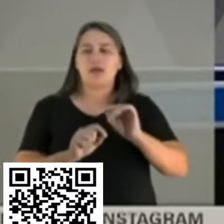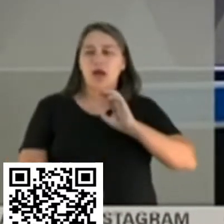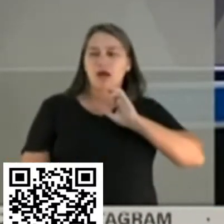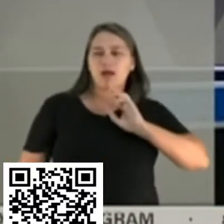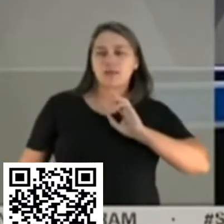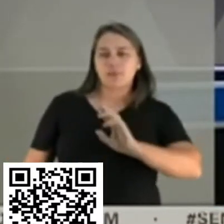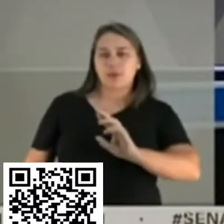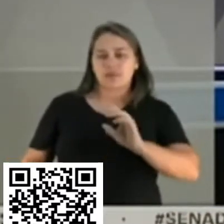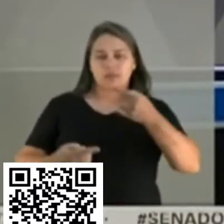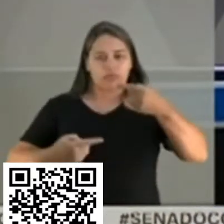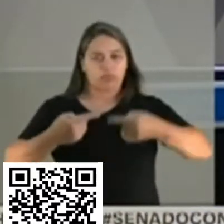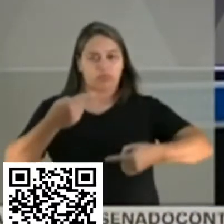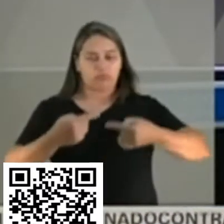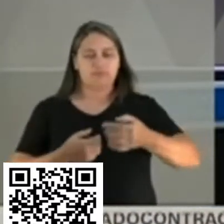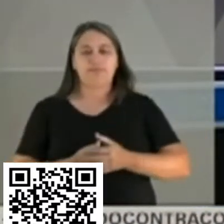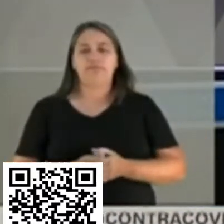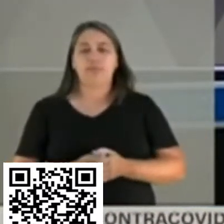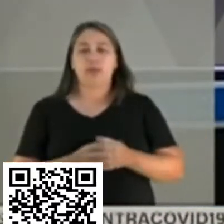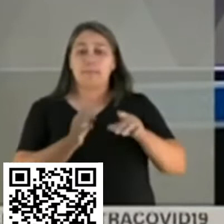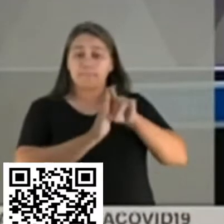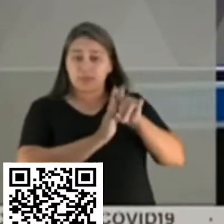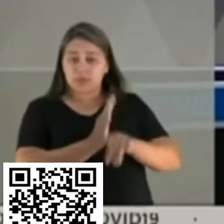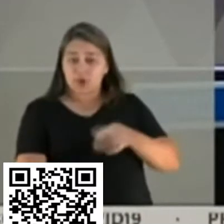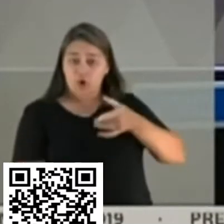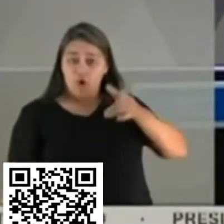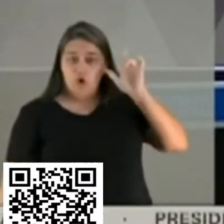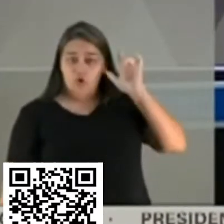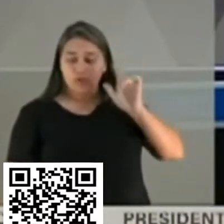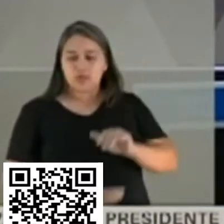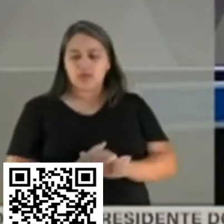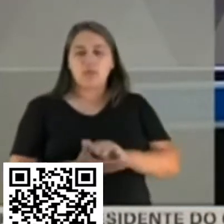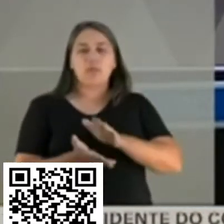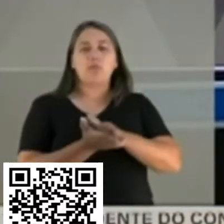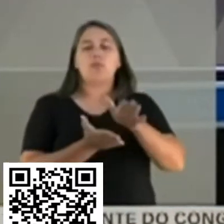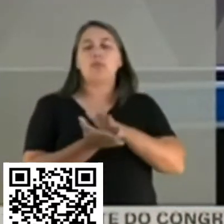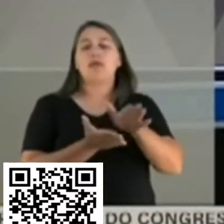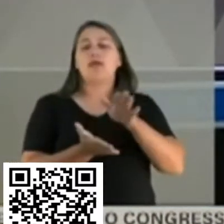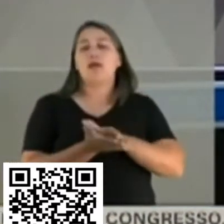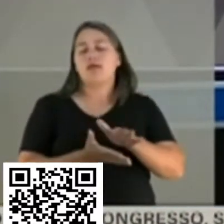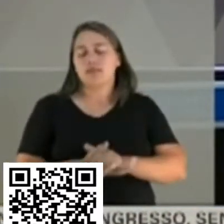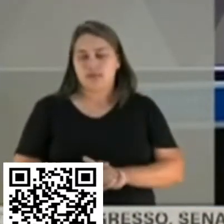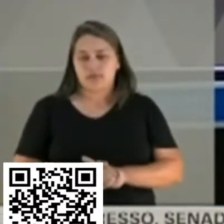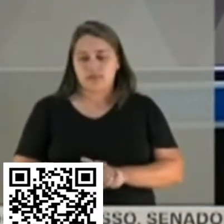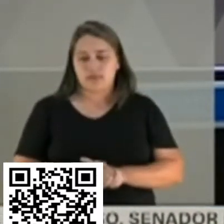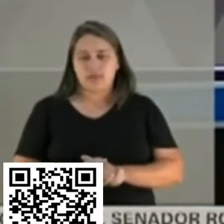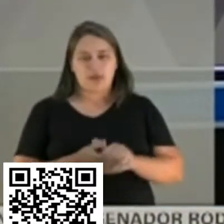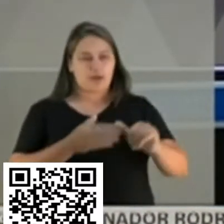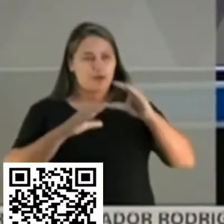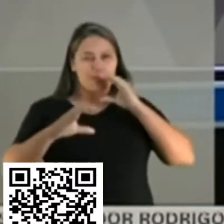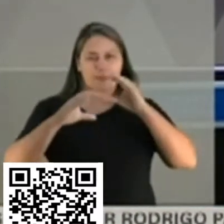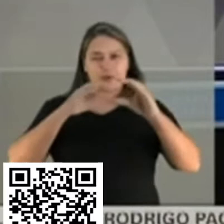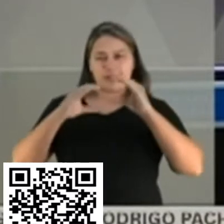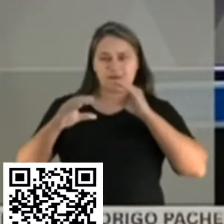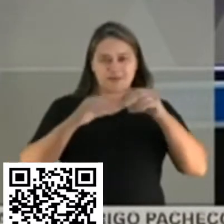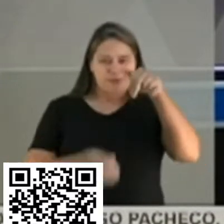convergentes. A pesquisa de ontem, publicada em Veículos de Comunicação